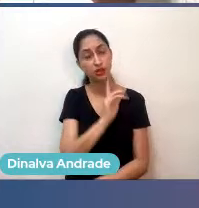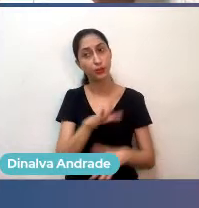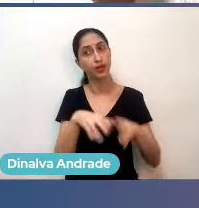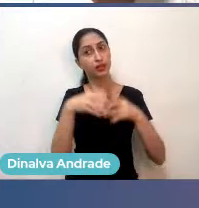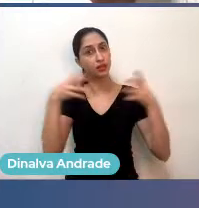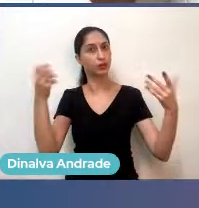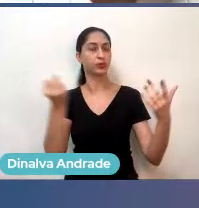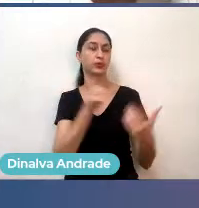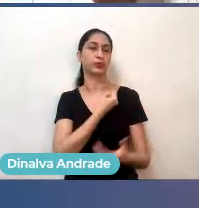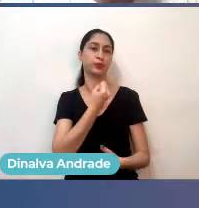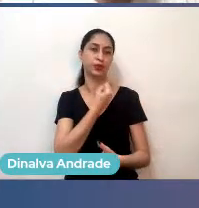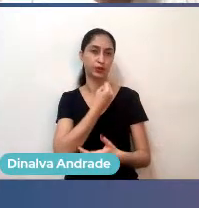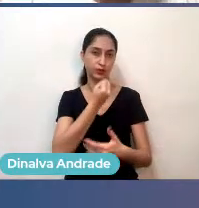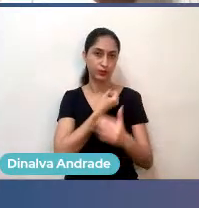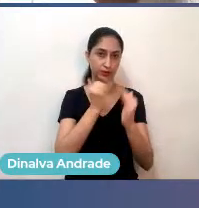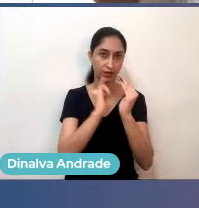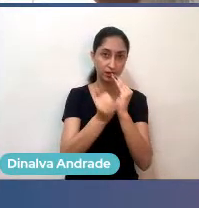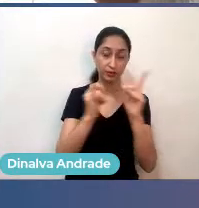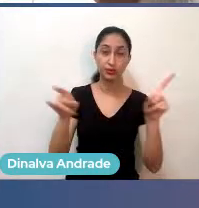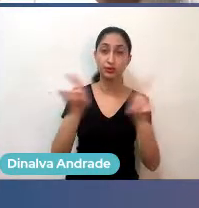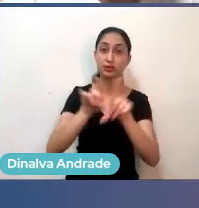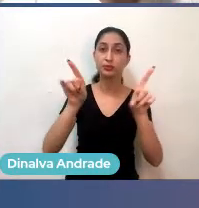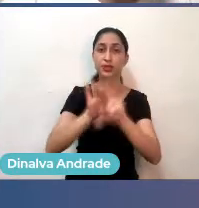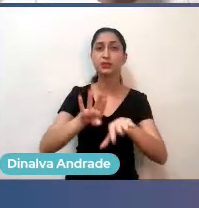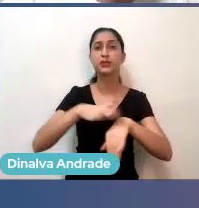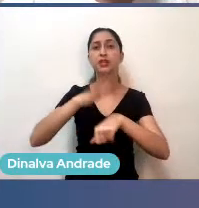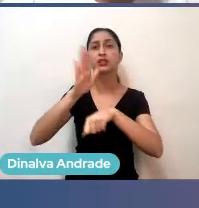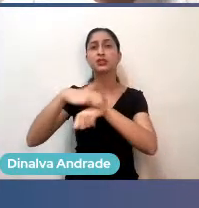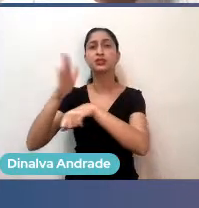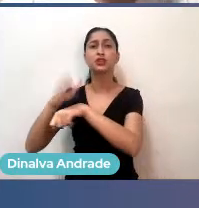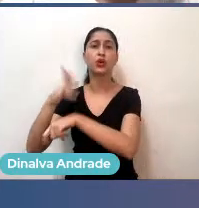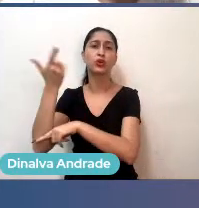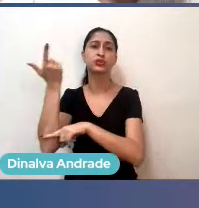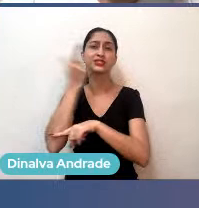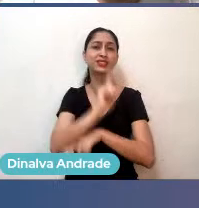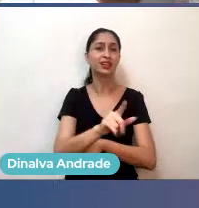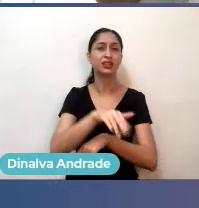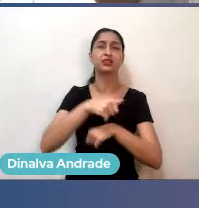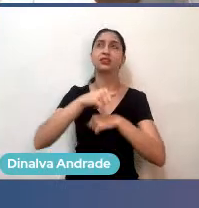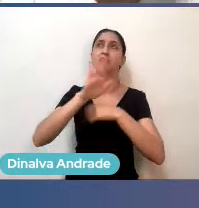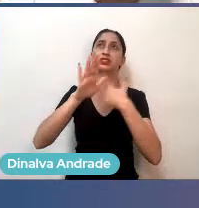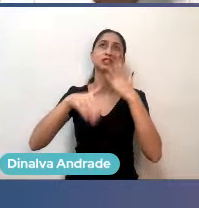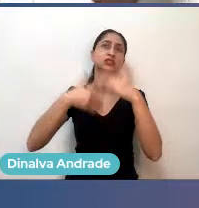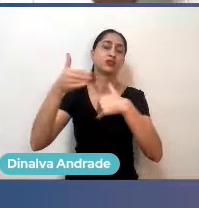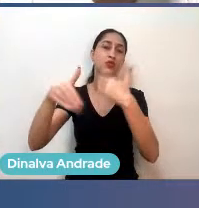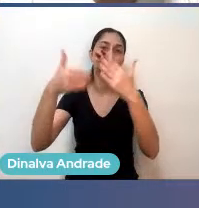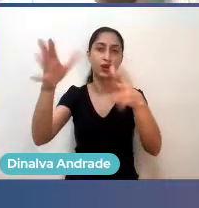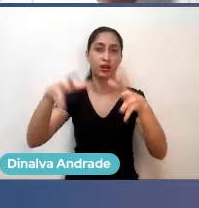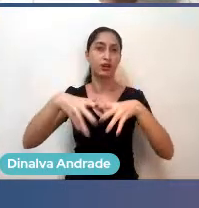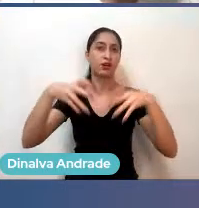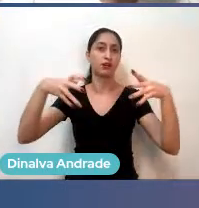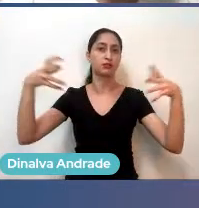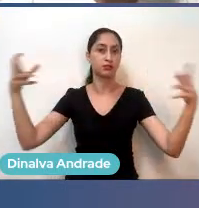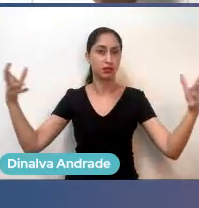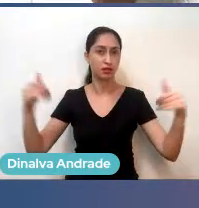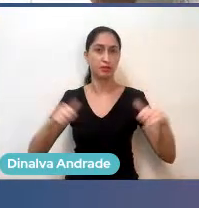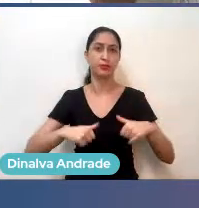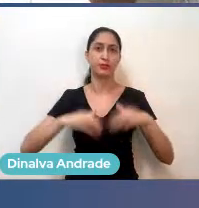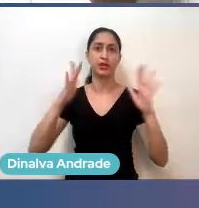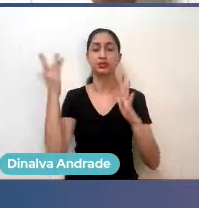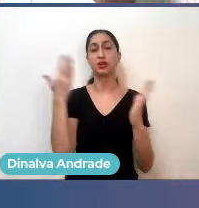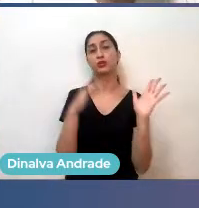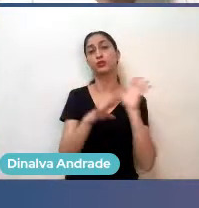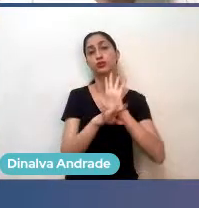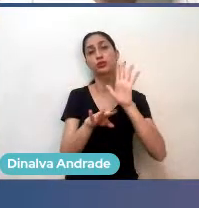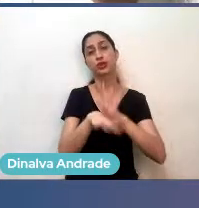número de startups sendo formadas, e mais startups chegando a nível de operação e se desenvolvendo aí, crescendo, o que ajuda a